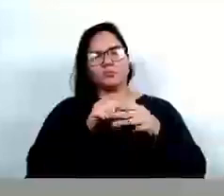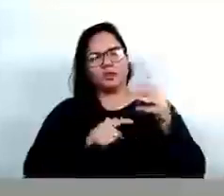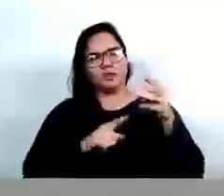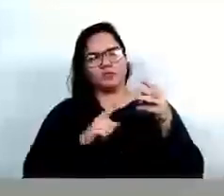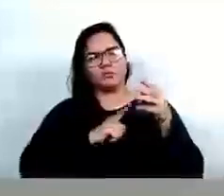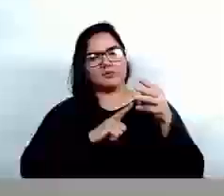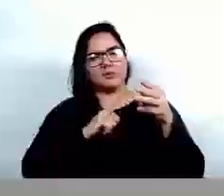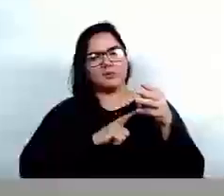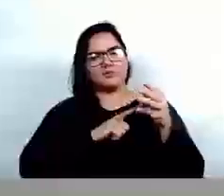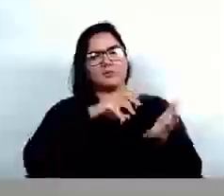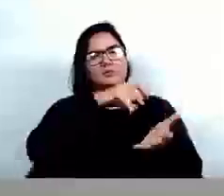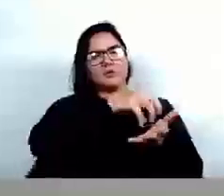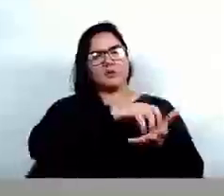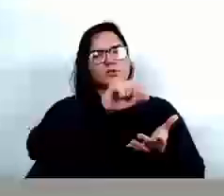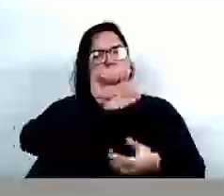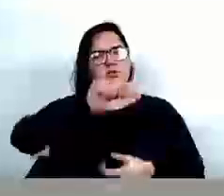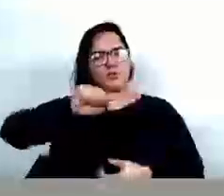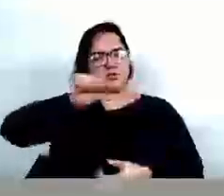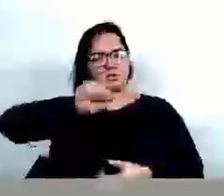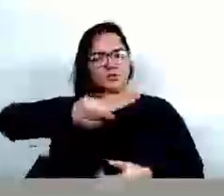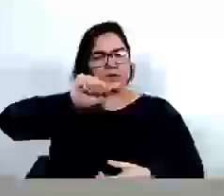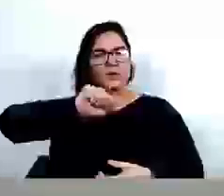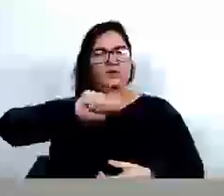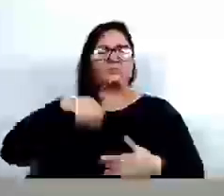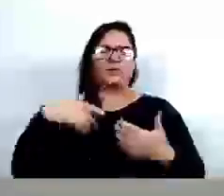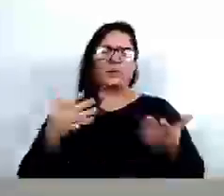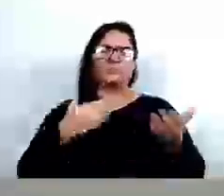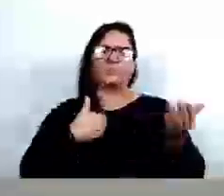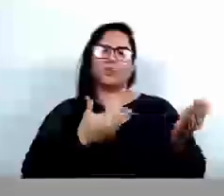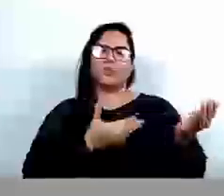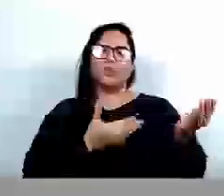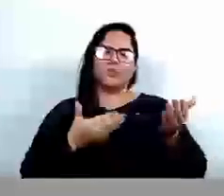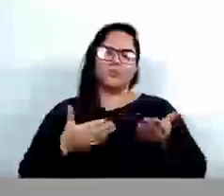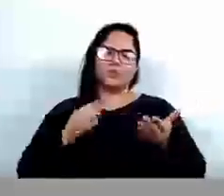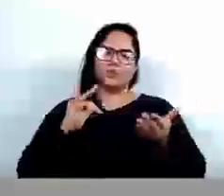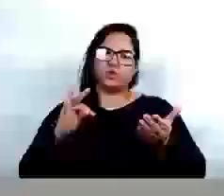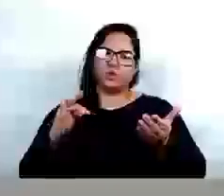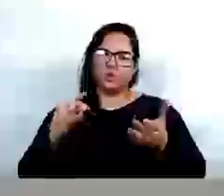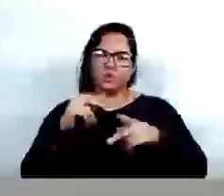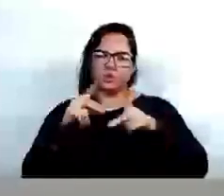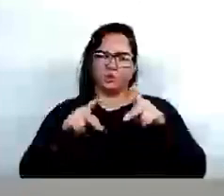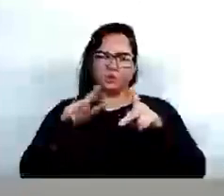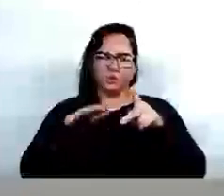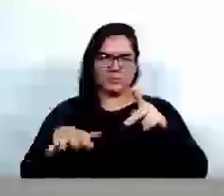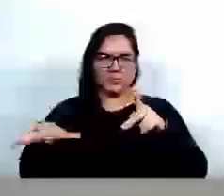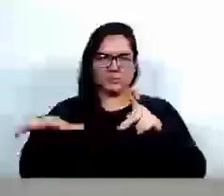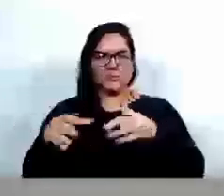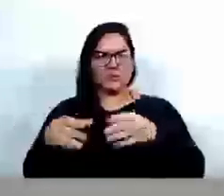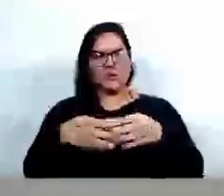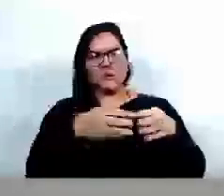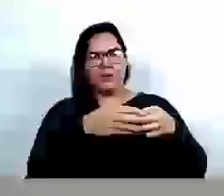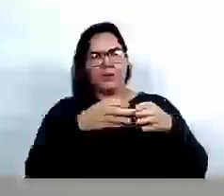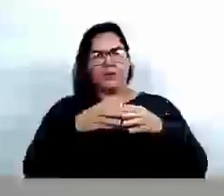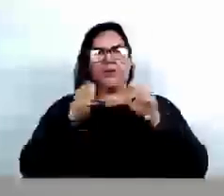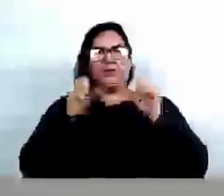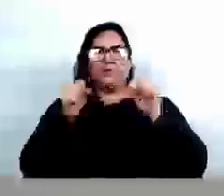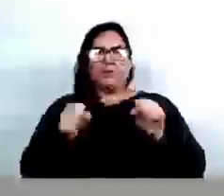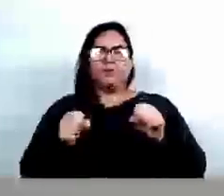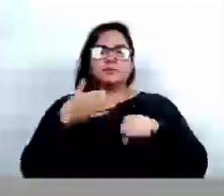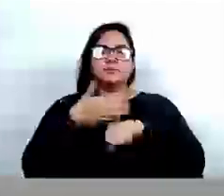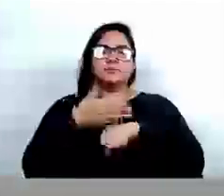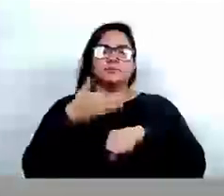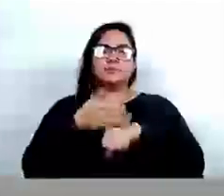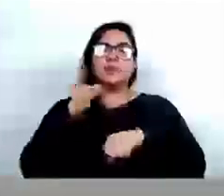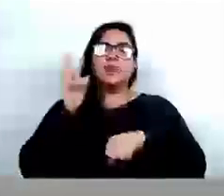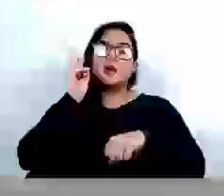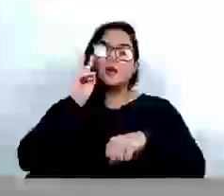na sede da Associação de Tijuquinhas. Então, fica aqui o meu convite a toda a população dessas comunidades que possam participar. Lembrando que a gestão